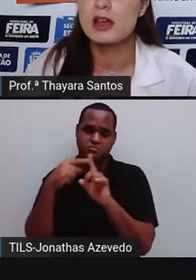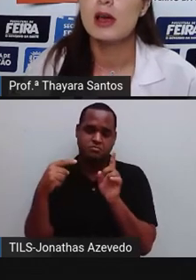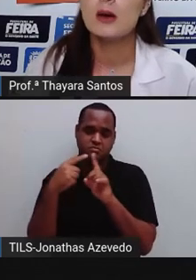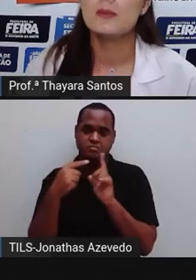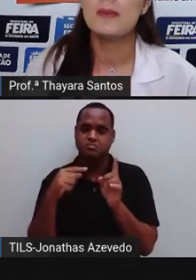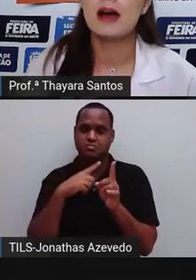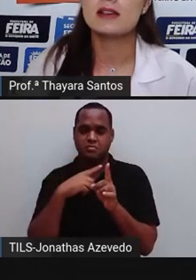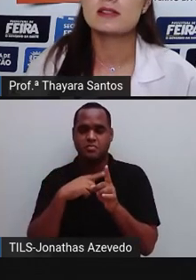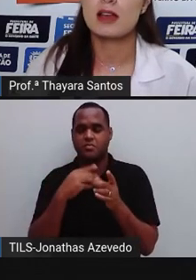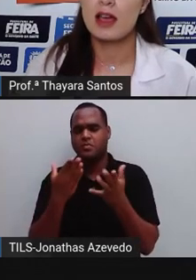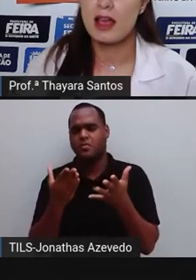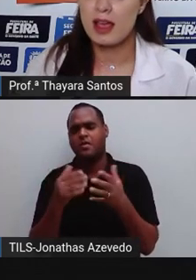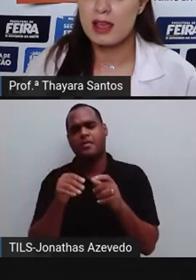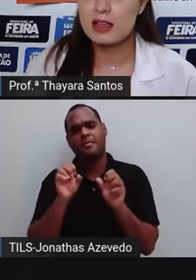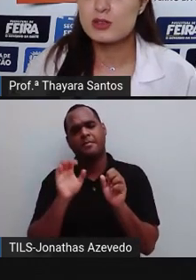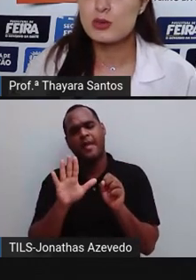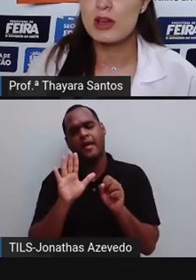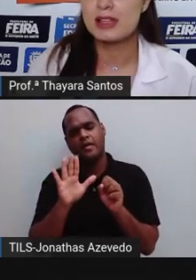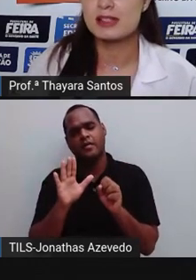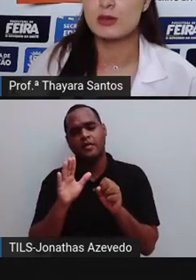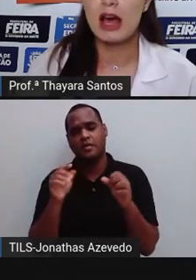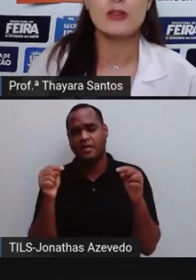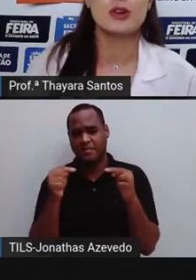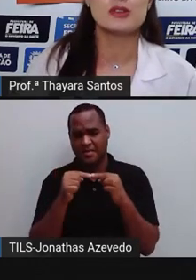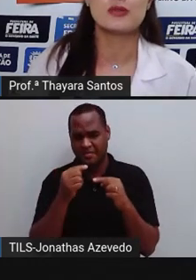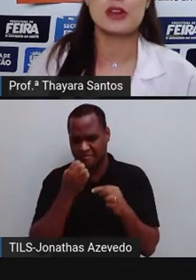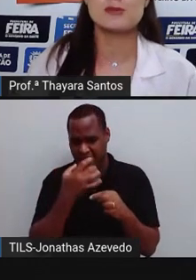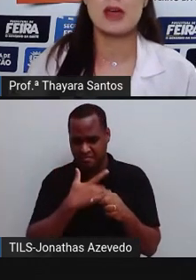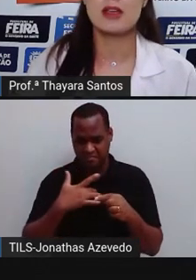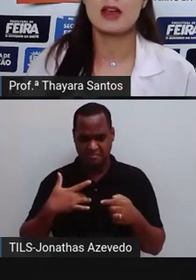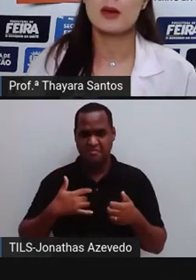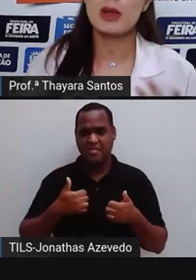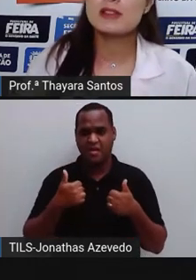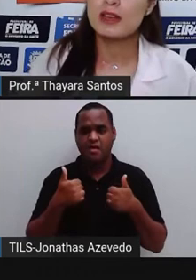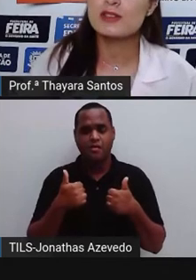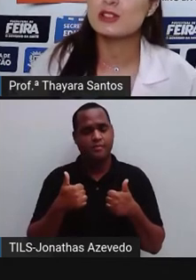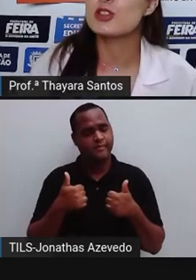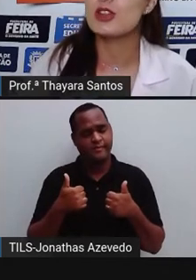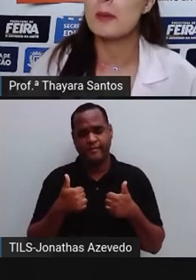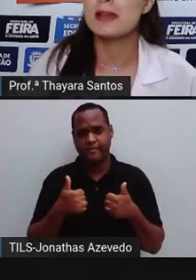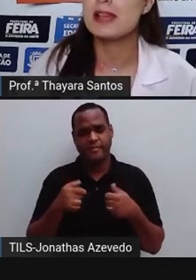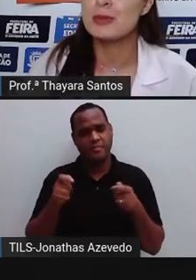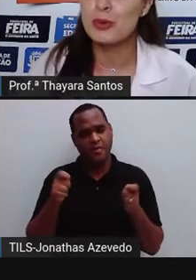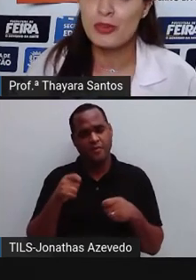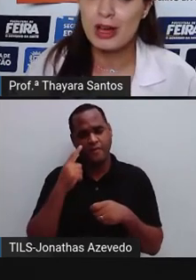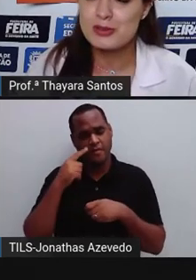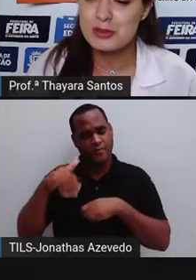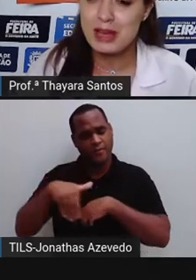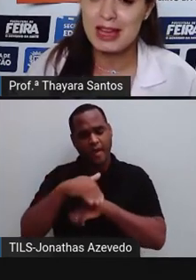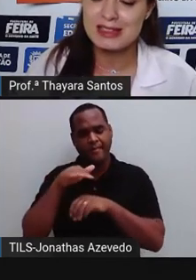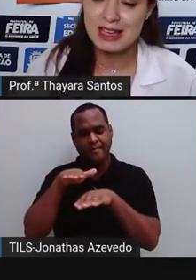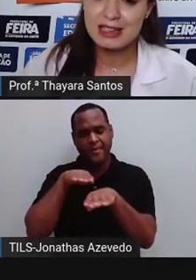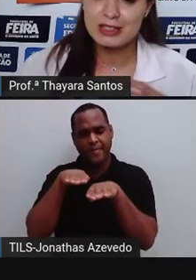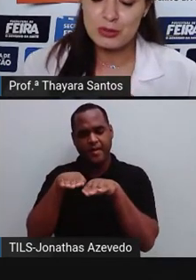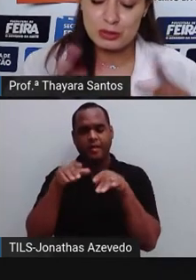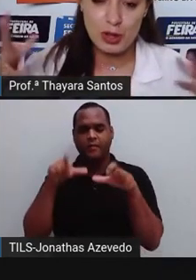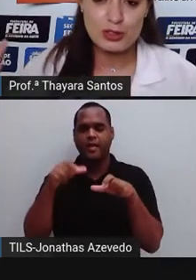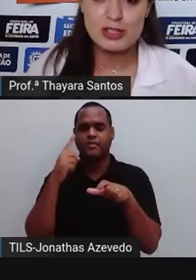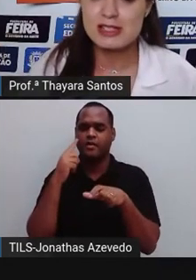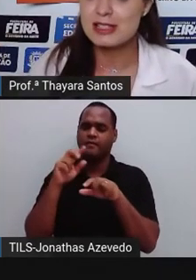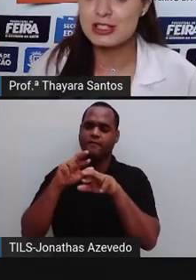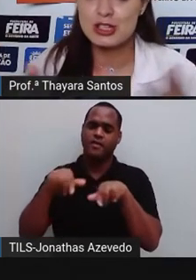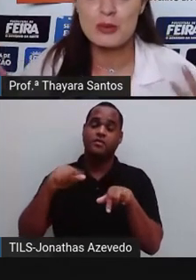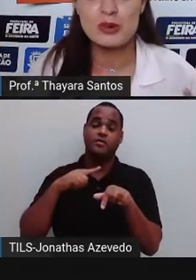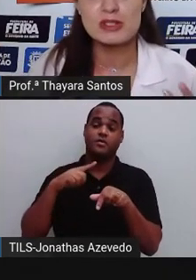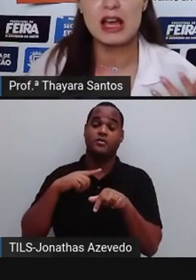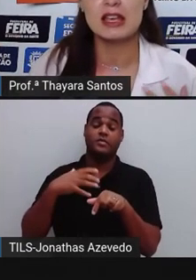com essas. Mas isso é saudável? Isso faz bem? Pode ser que você já tenha passado por vários lugares com